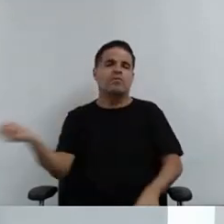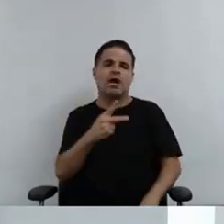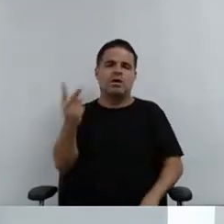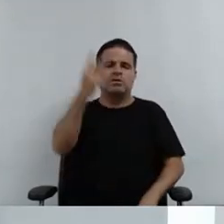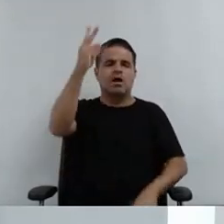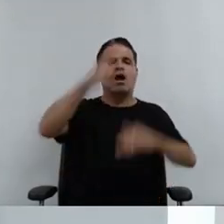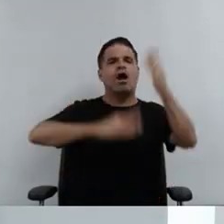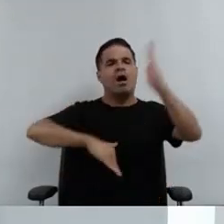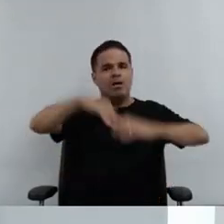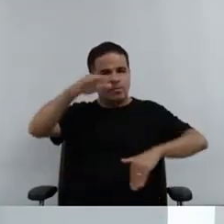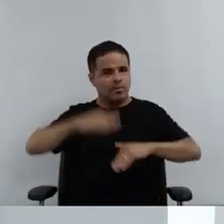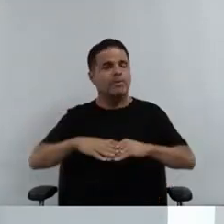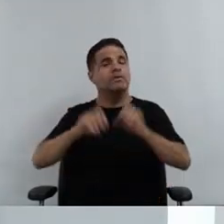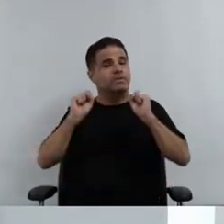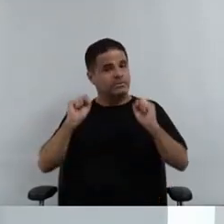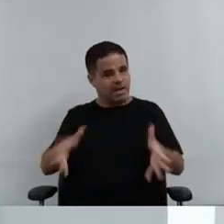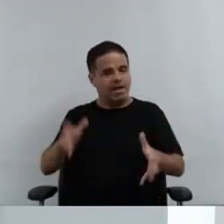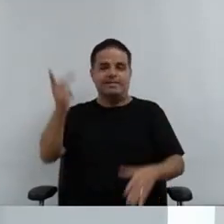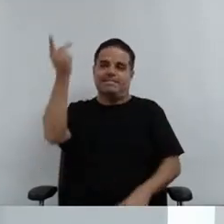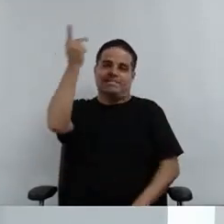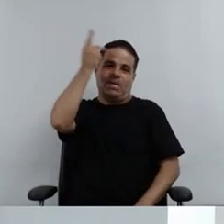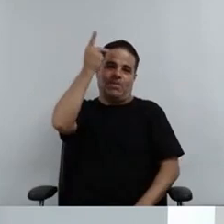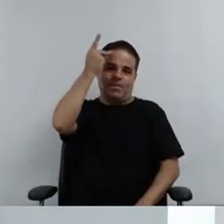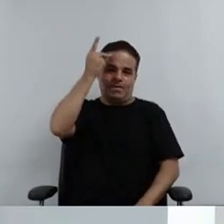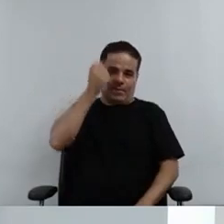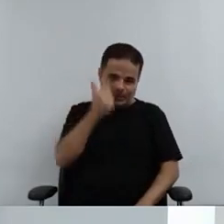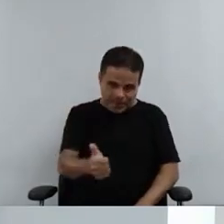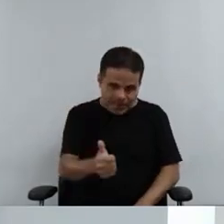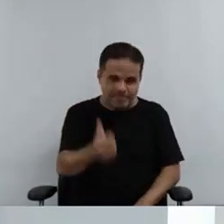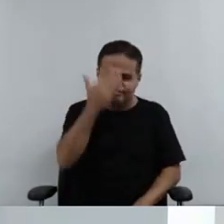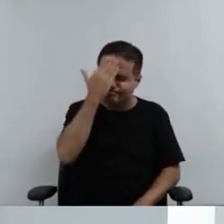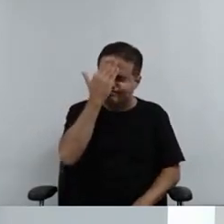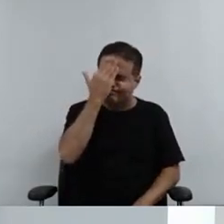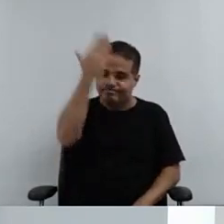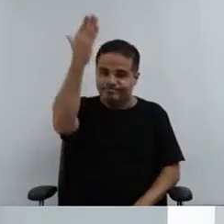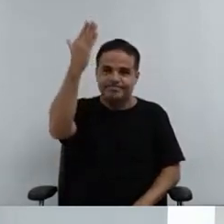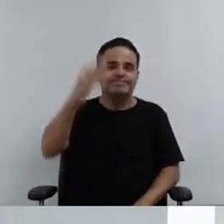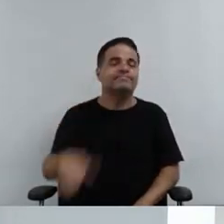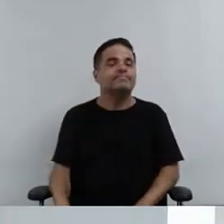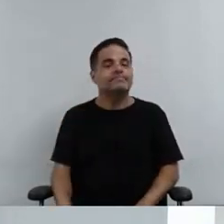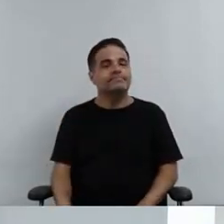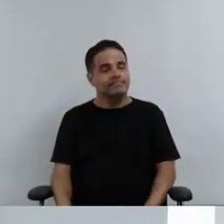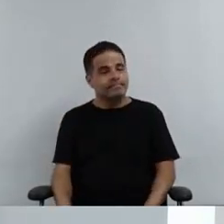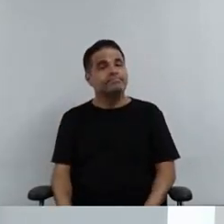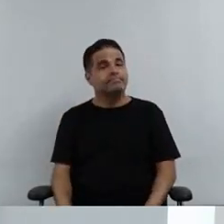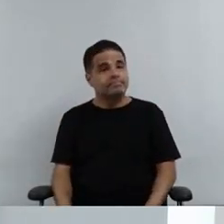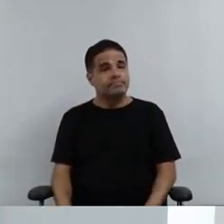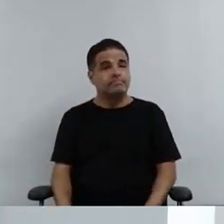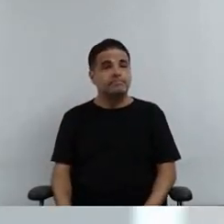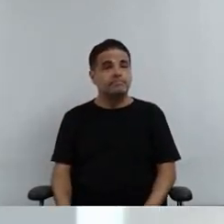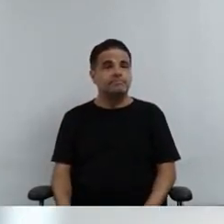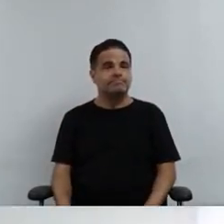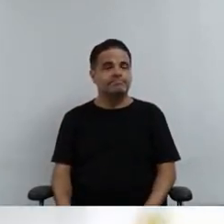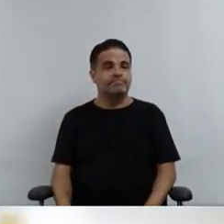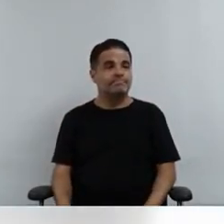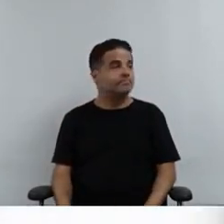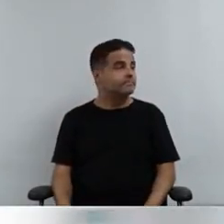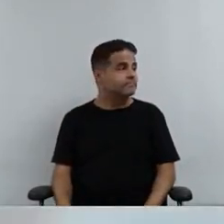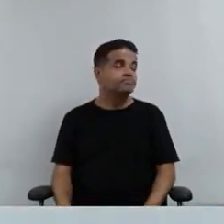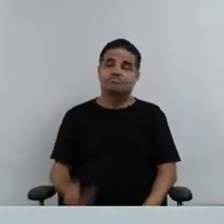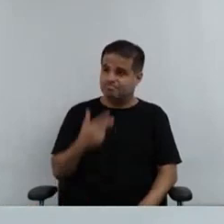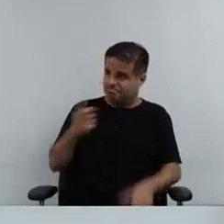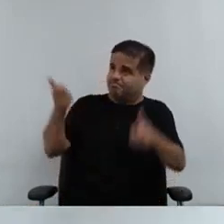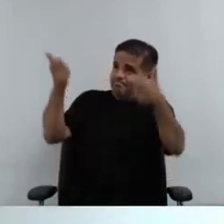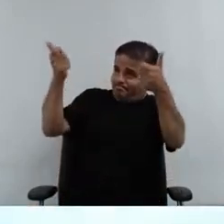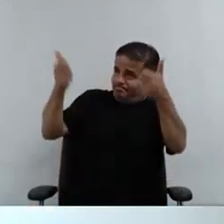valorização da Defensoria Pública de São Paulo. Obrigada. Obrigado, Silvana. Não preciso nem... Falou muito bem